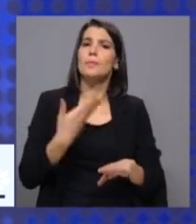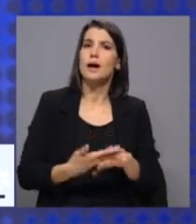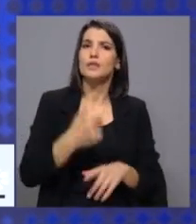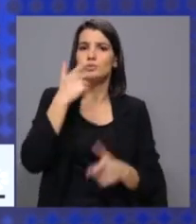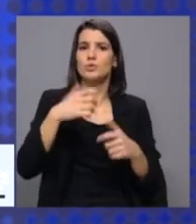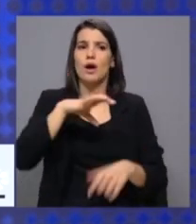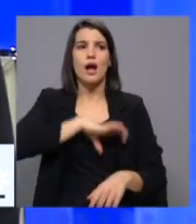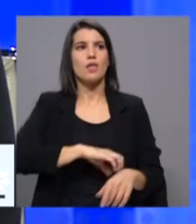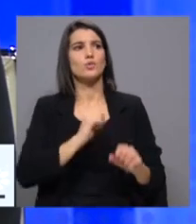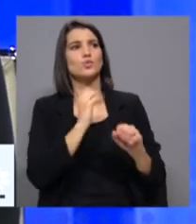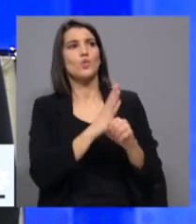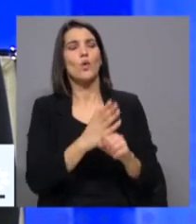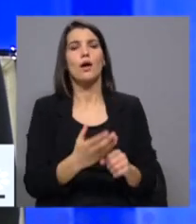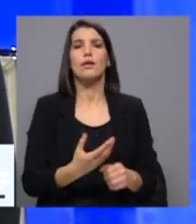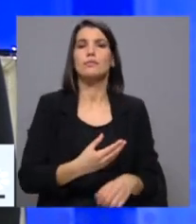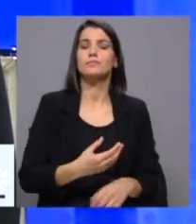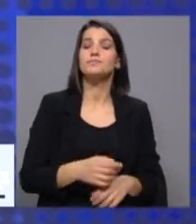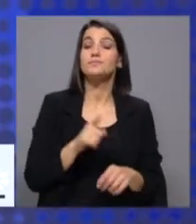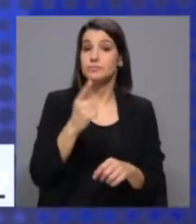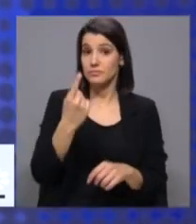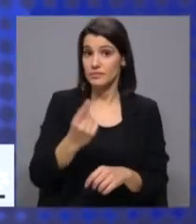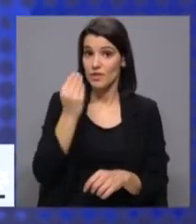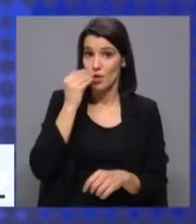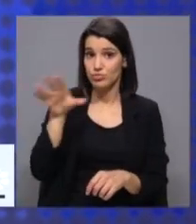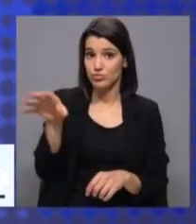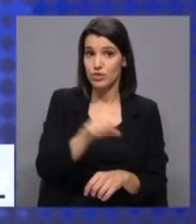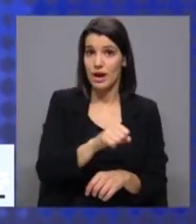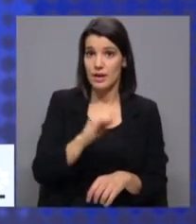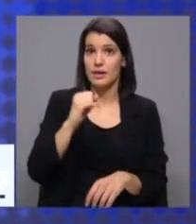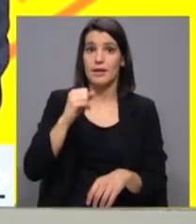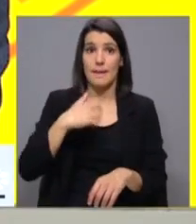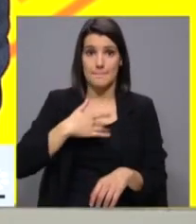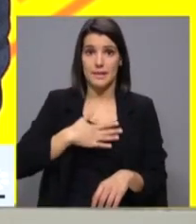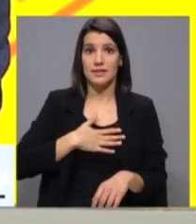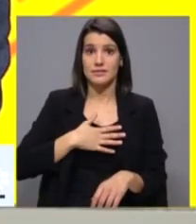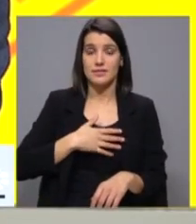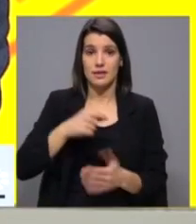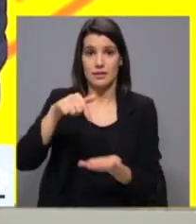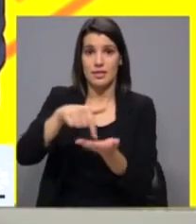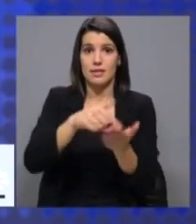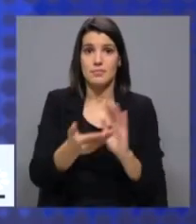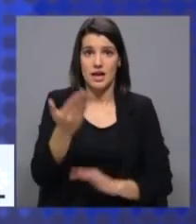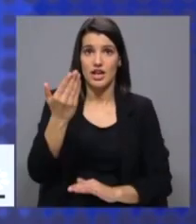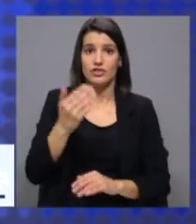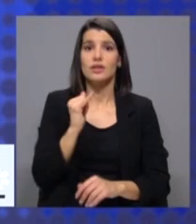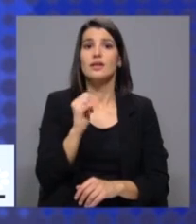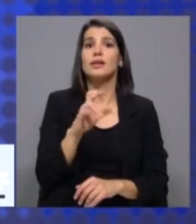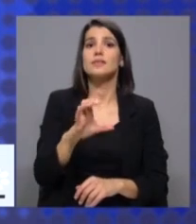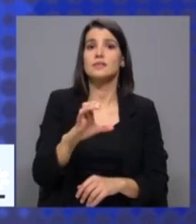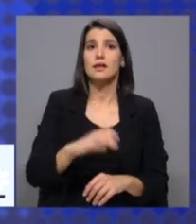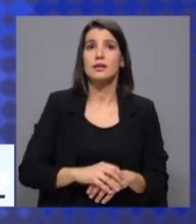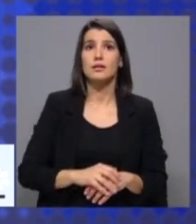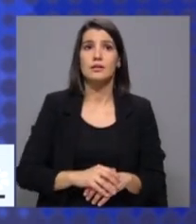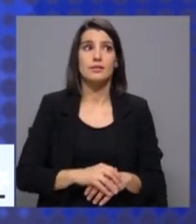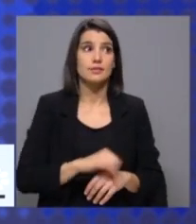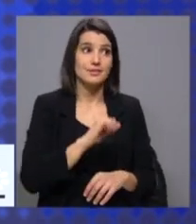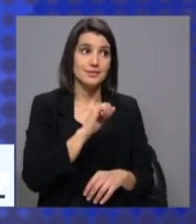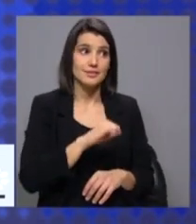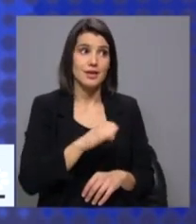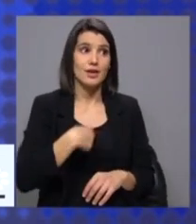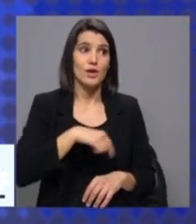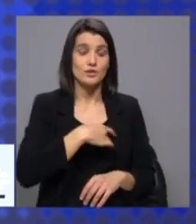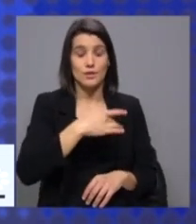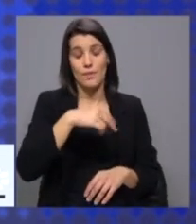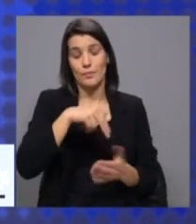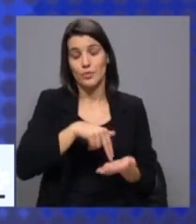tipo de rendimento. E deve-se ir buscar as empresas? Deve-se taxar mais as empresas? Eu IRC? Sim. A nossa posição sobre